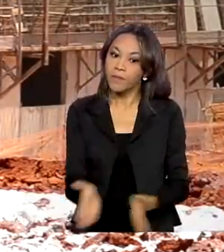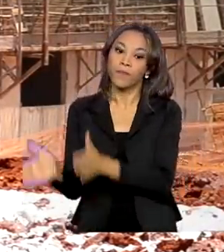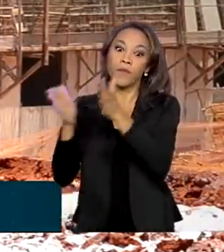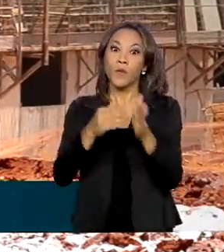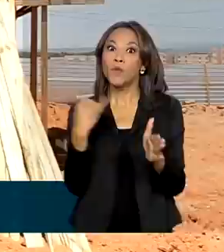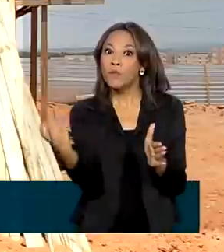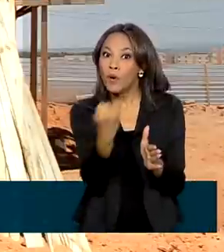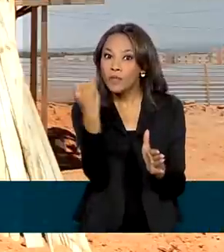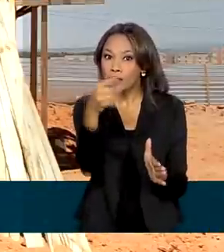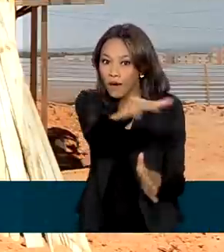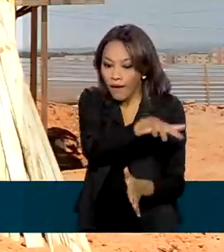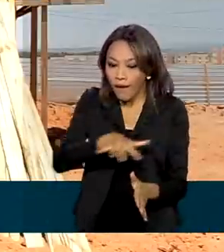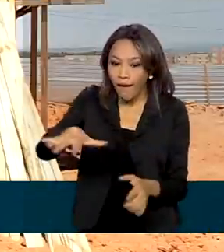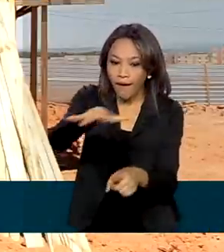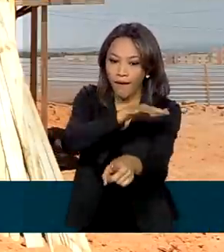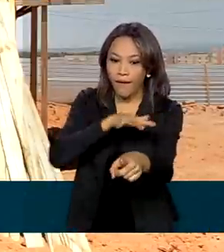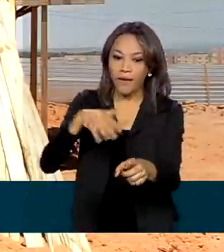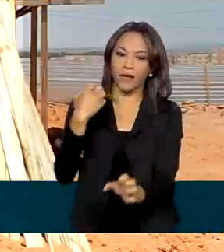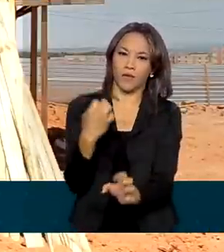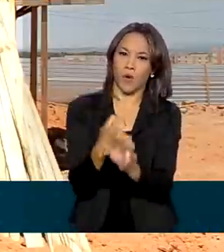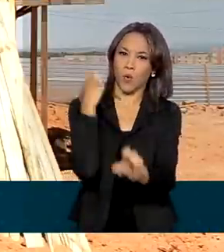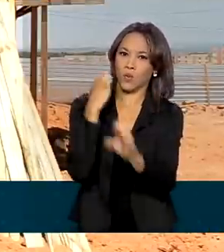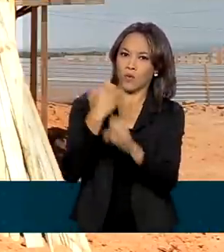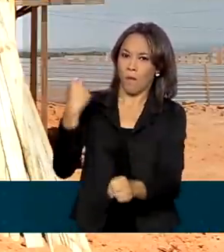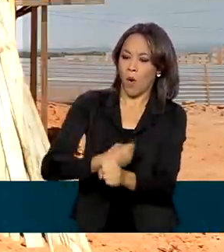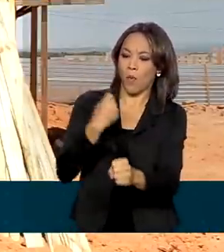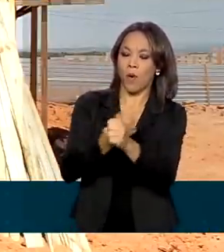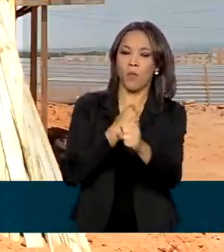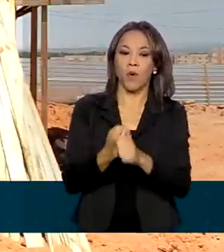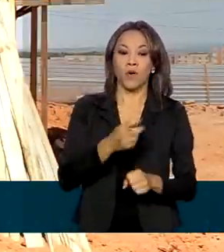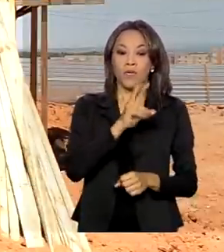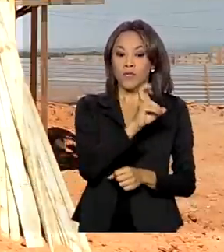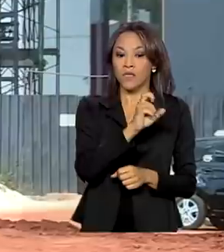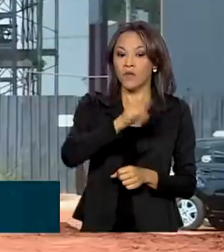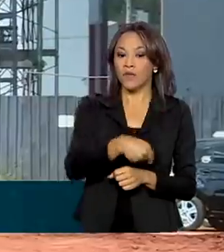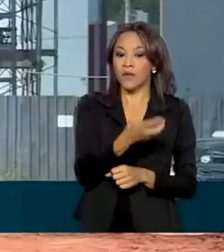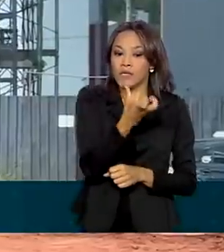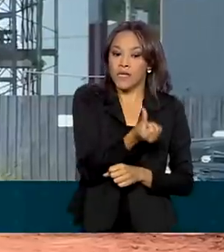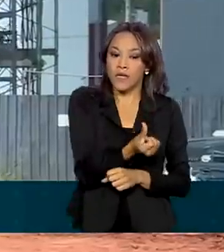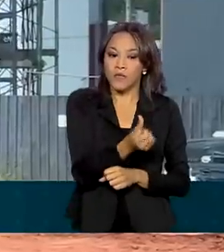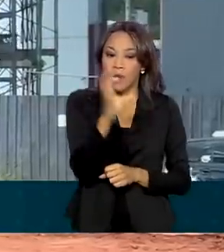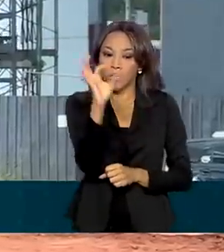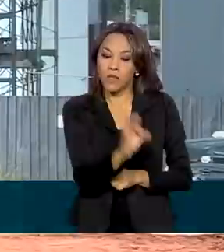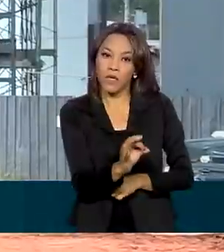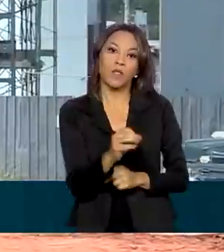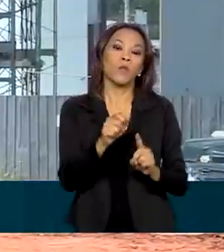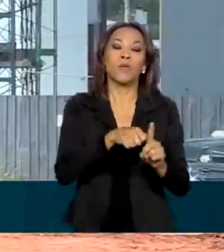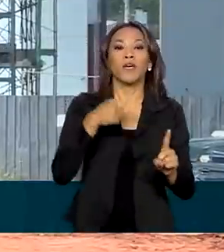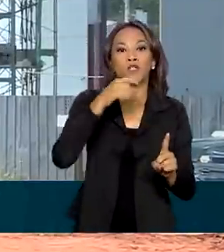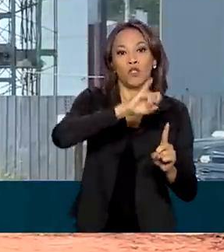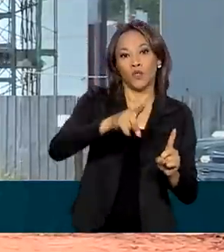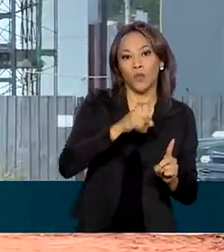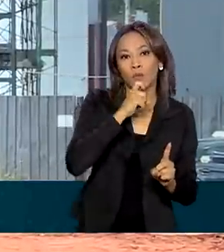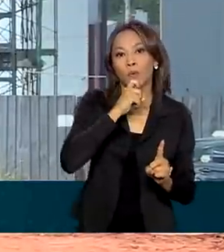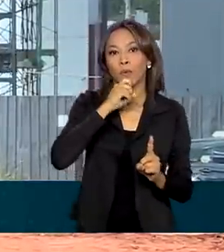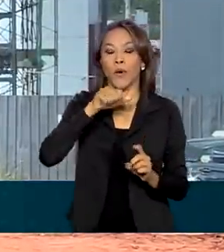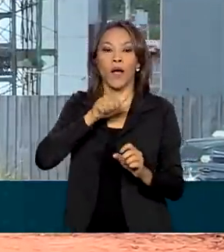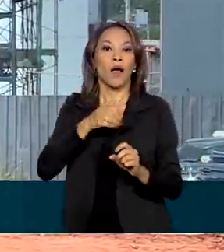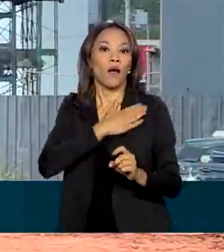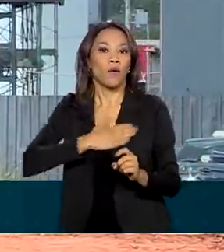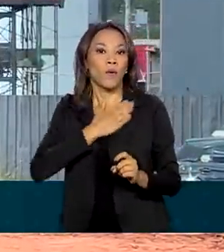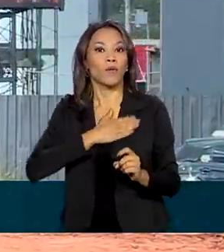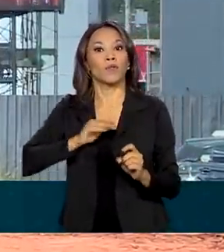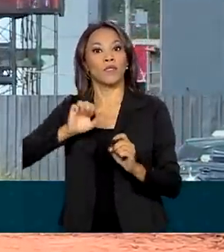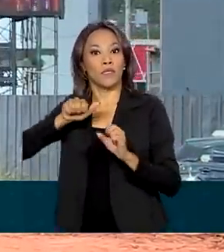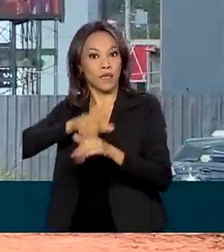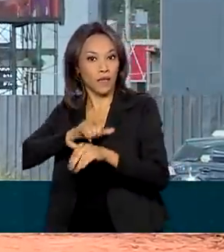economia brasileira. construção civil teve crescimento de 5,6% em julho, agosto e setembro, em relação aos